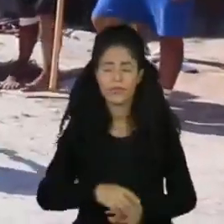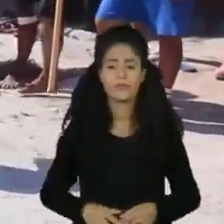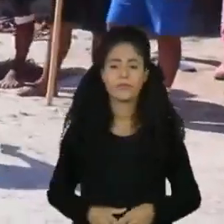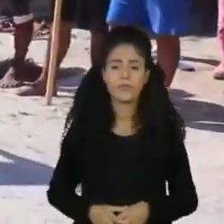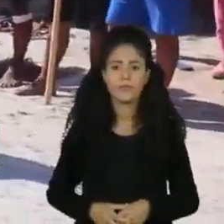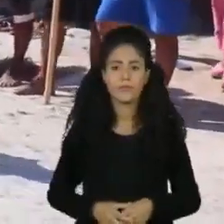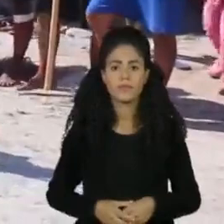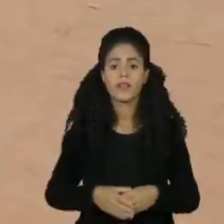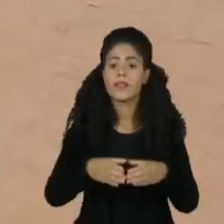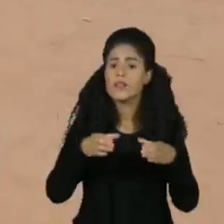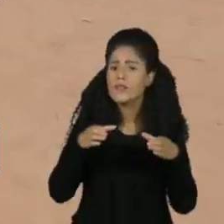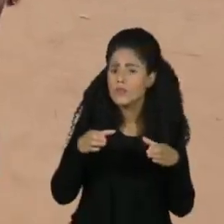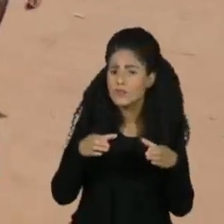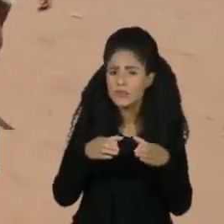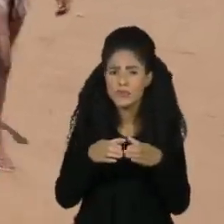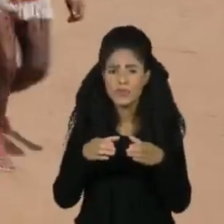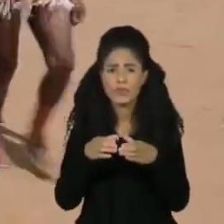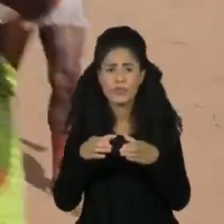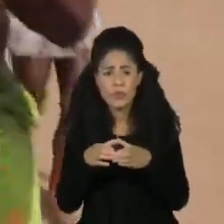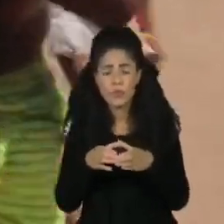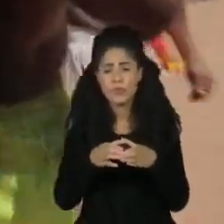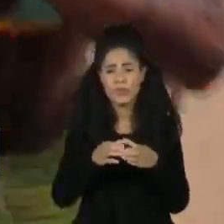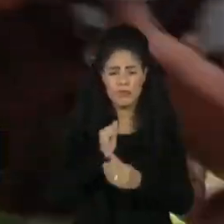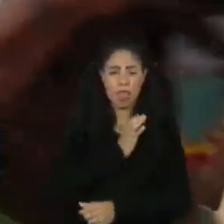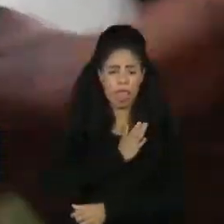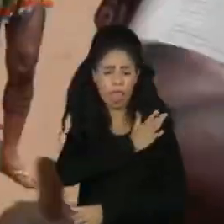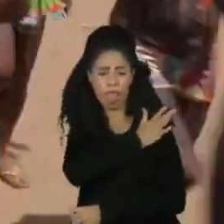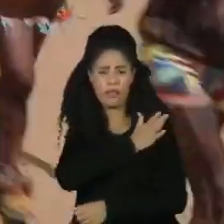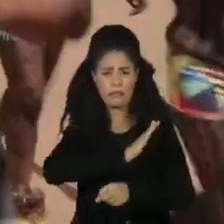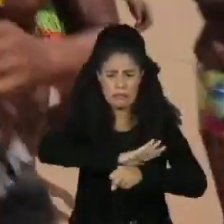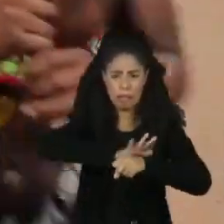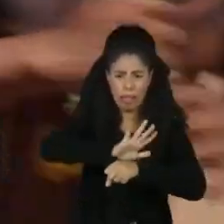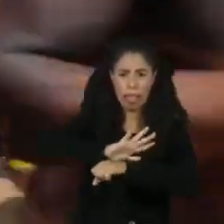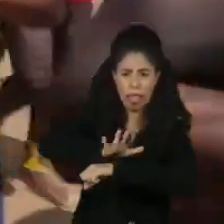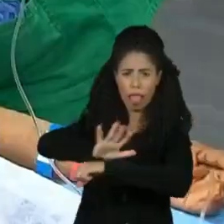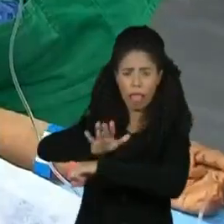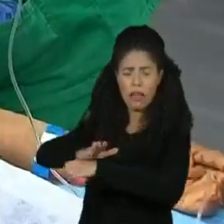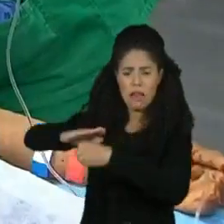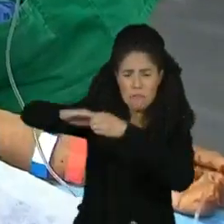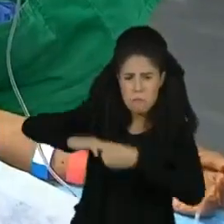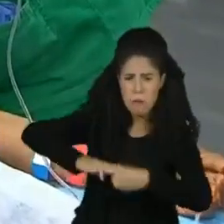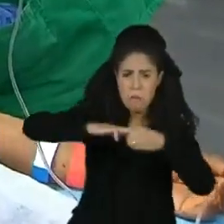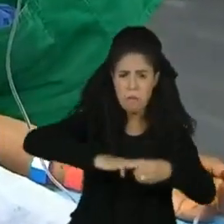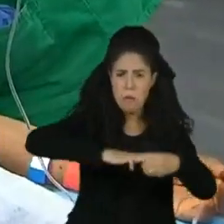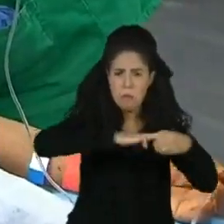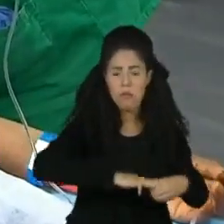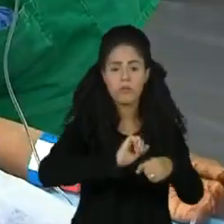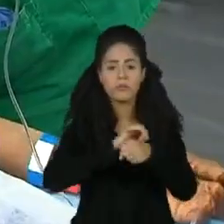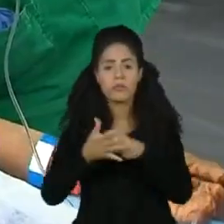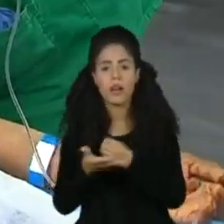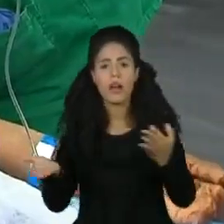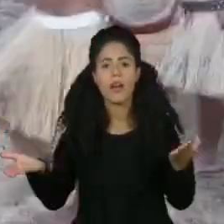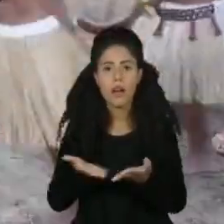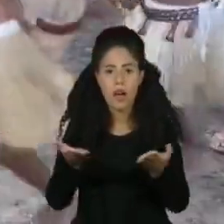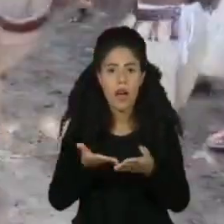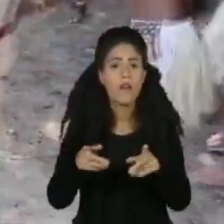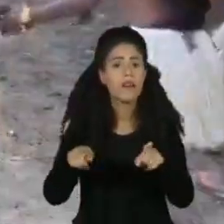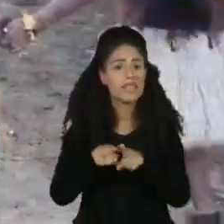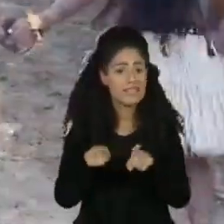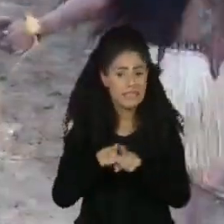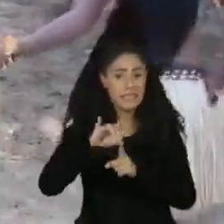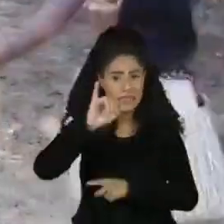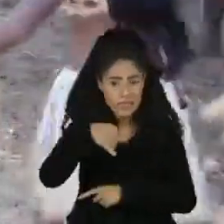grupos que sofrem discriminação histórica foram afetados de modo desproporcional pela pandemia, de acordo com a Anistia.